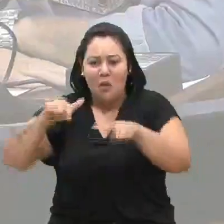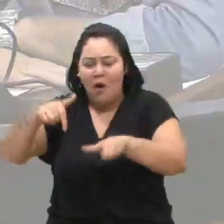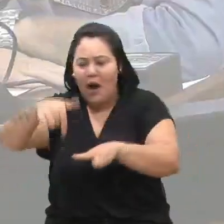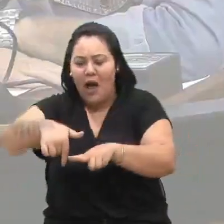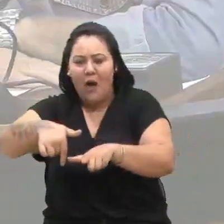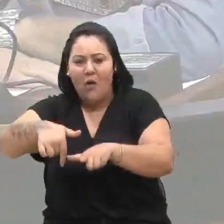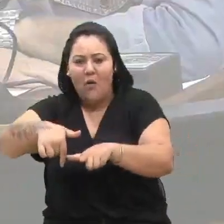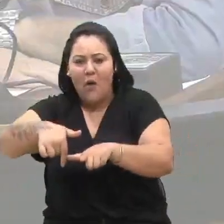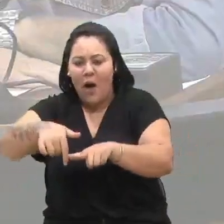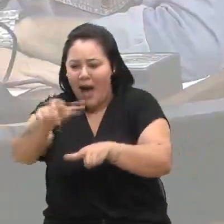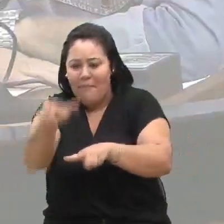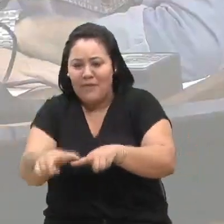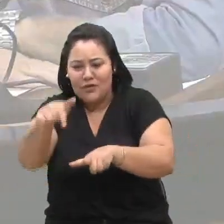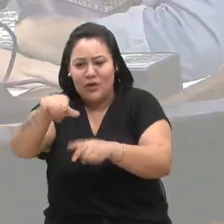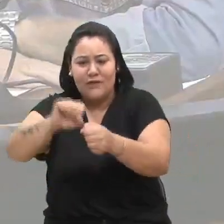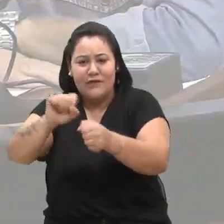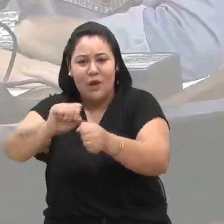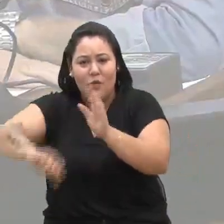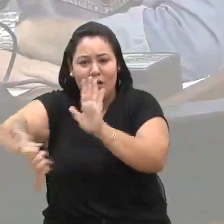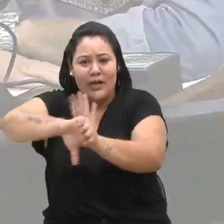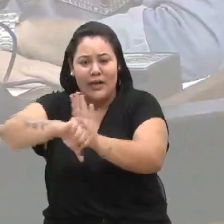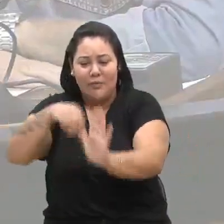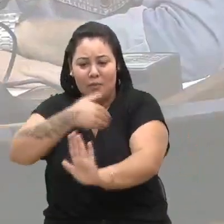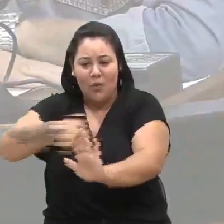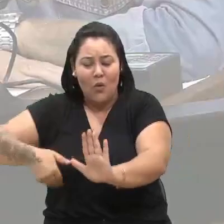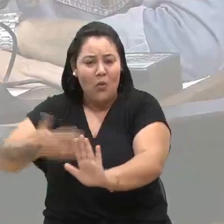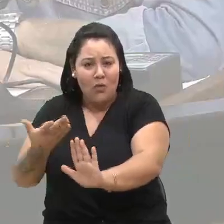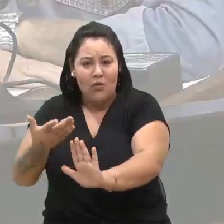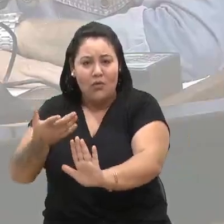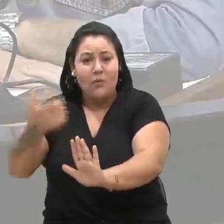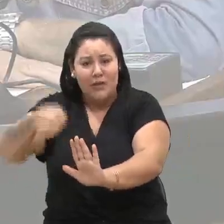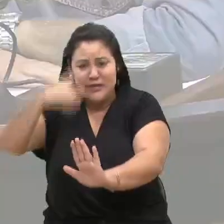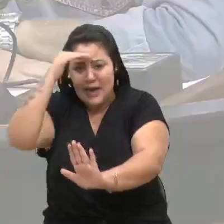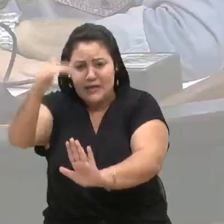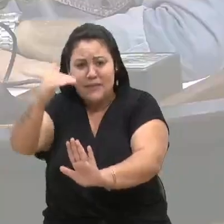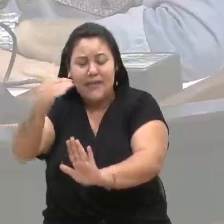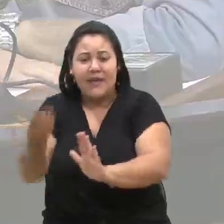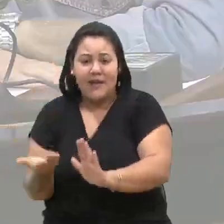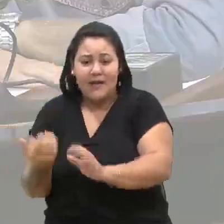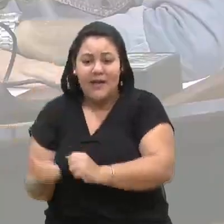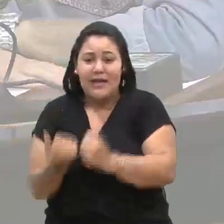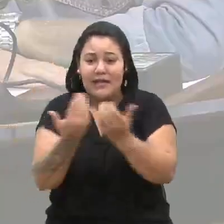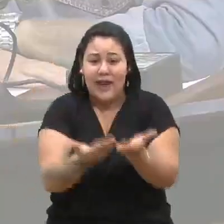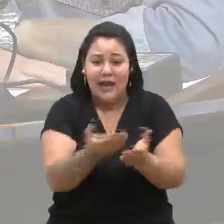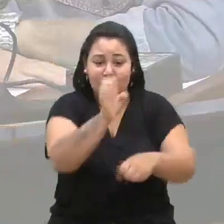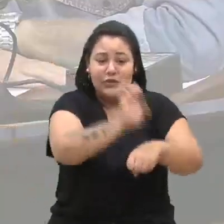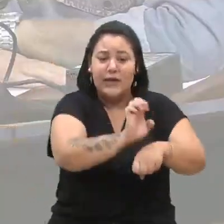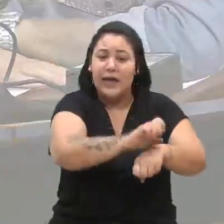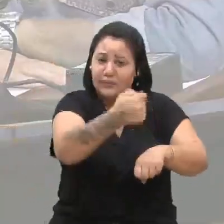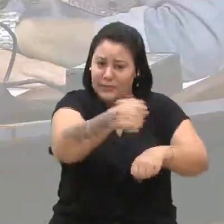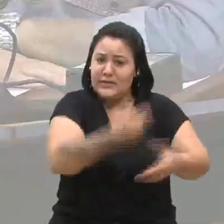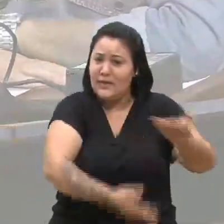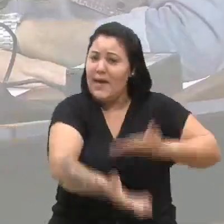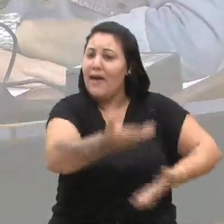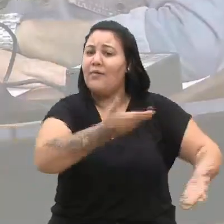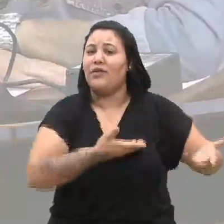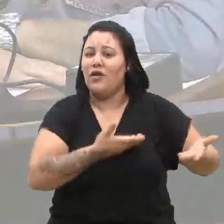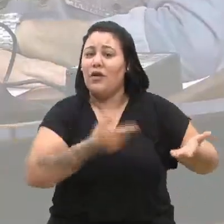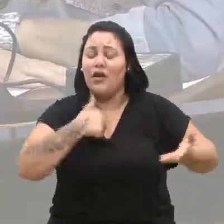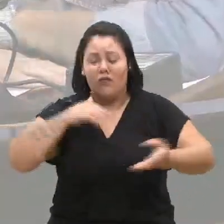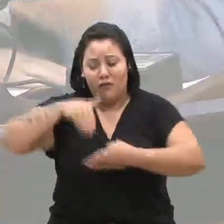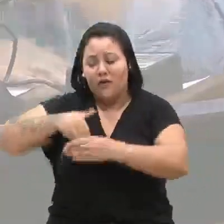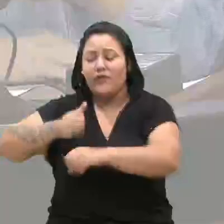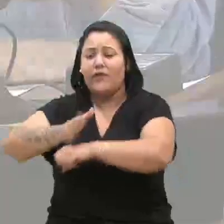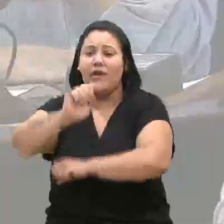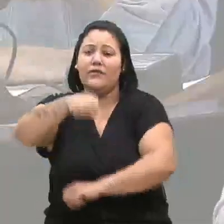cometeu um delito cumpra de fato aquilo que tem que ser cumprido e entregue para o Estado aquilo que é necessário. Estarei votando favorável.